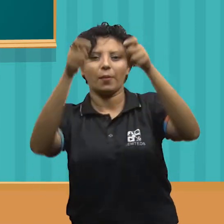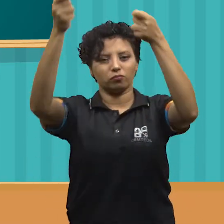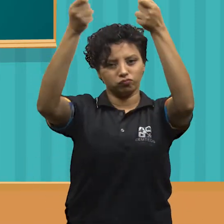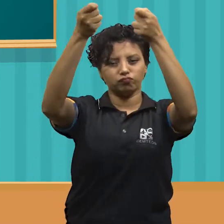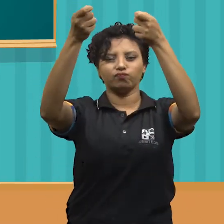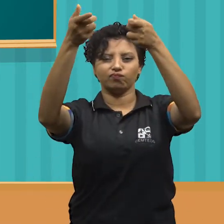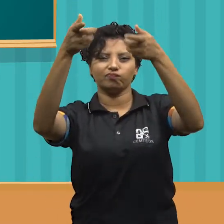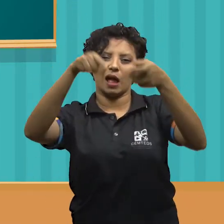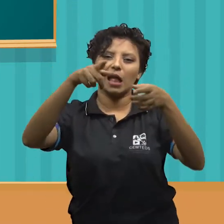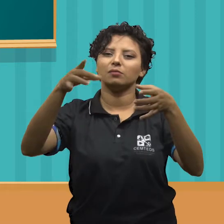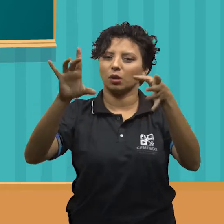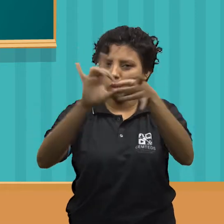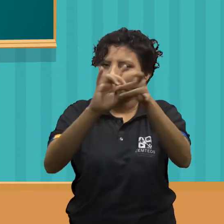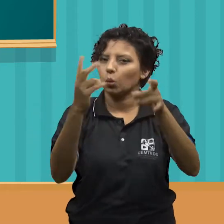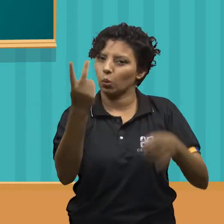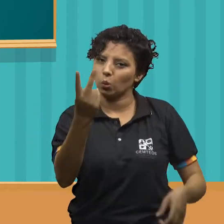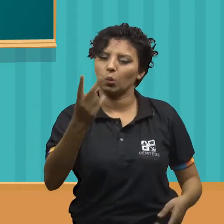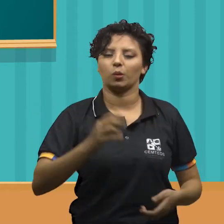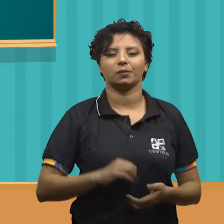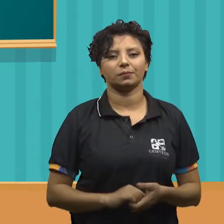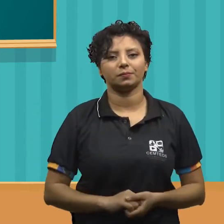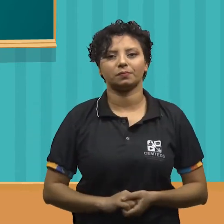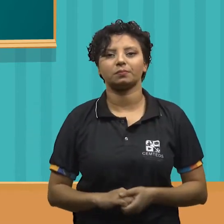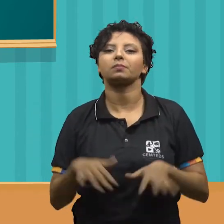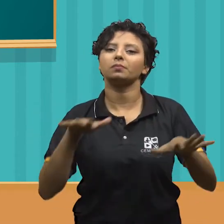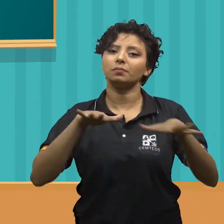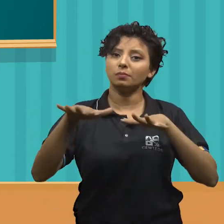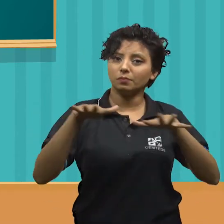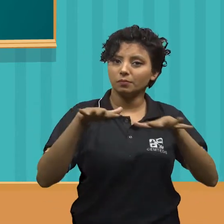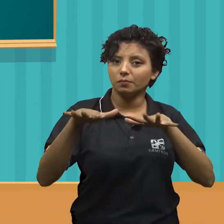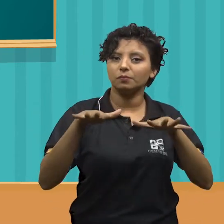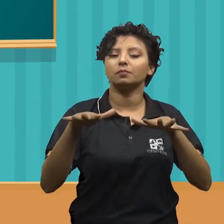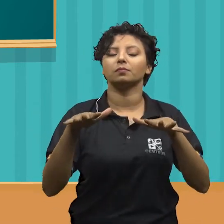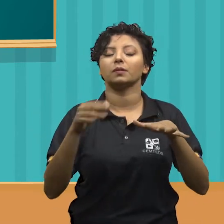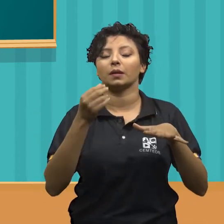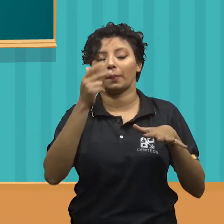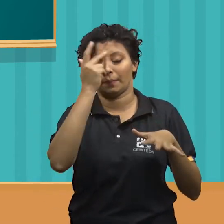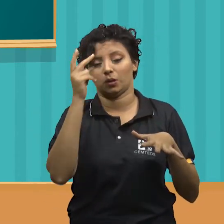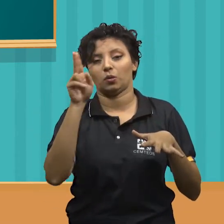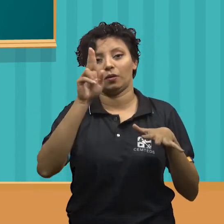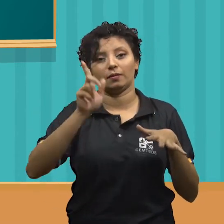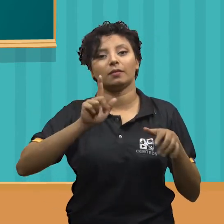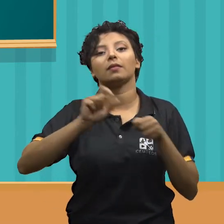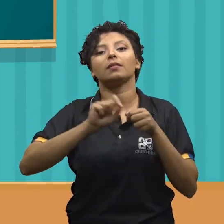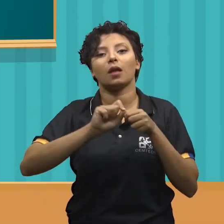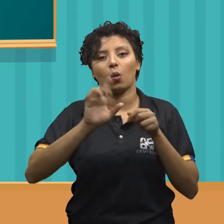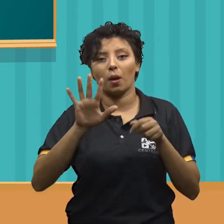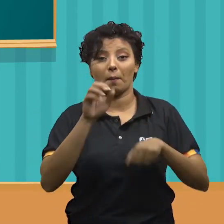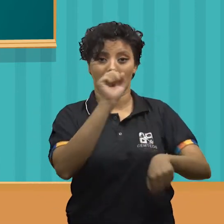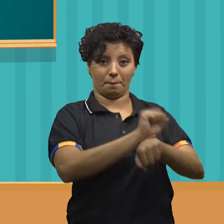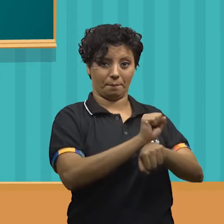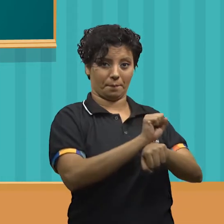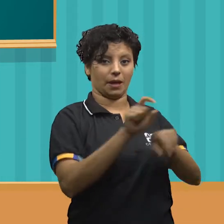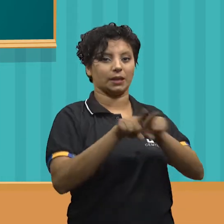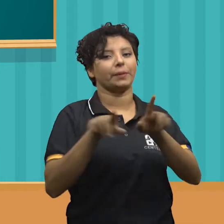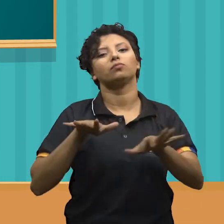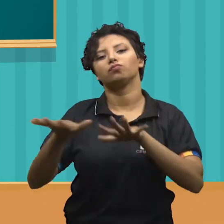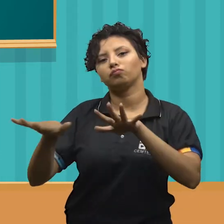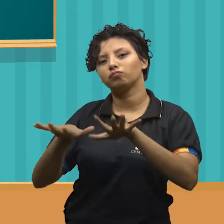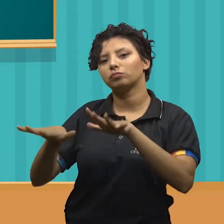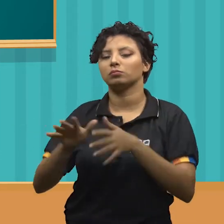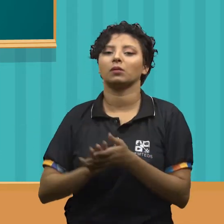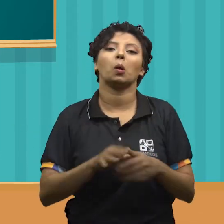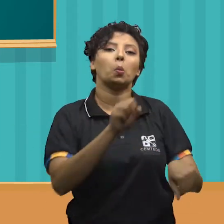mescla as características dos anteriores. Os movimentos realizados pelos ginásticos dividem-se em estáticos e dinâmicos.